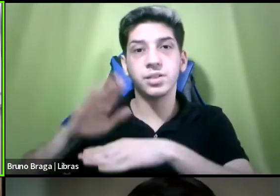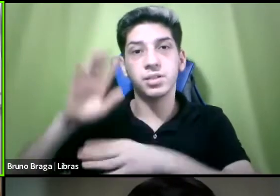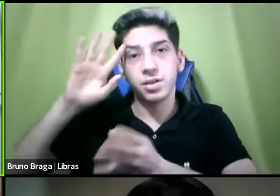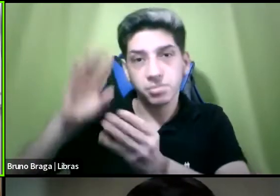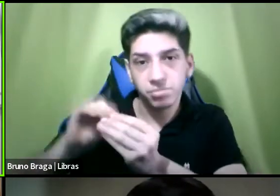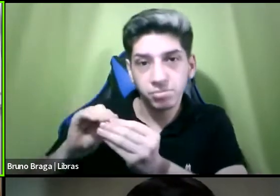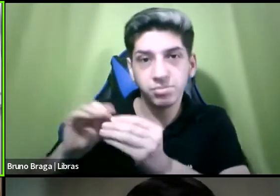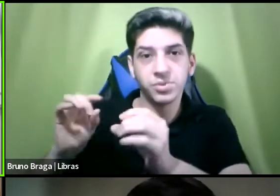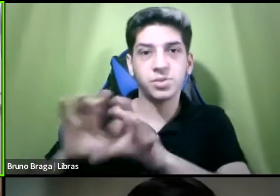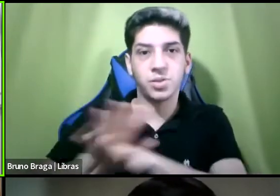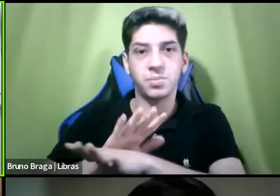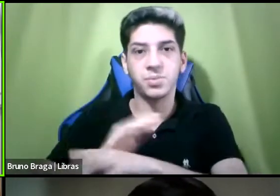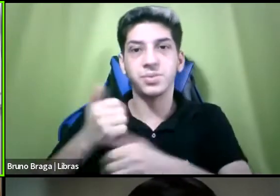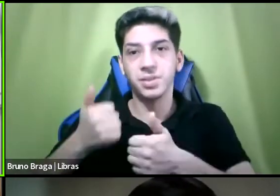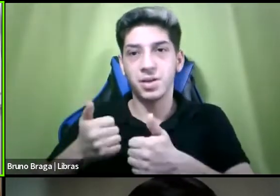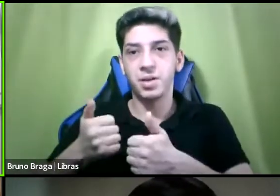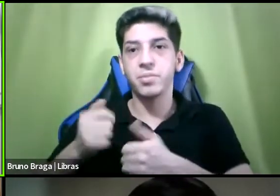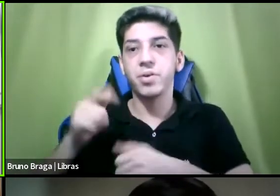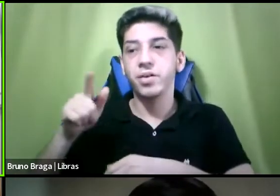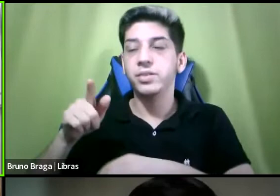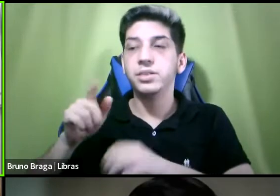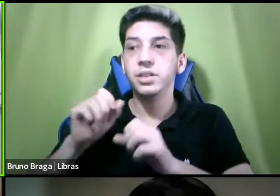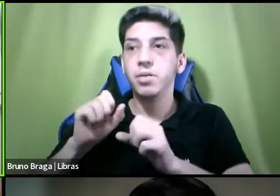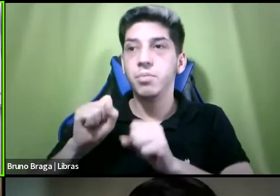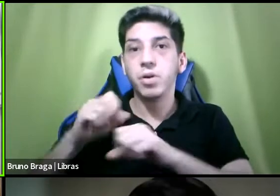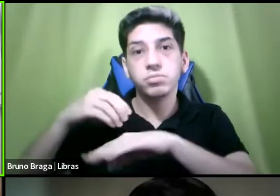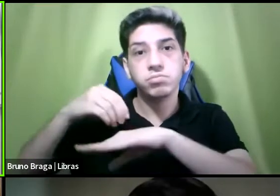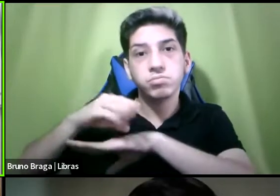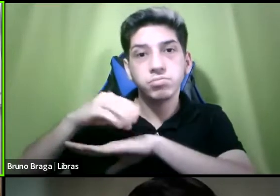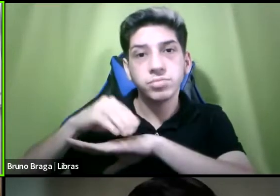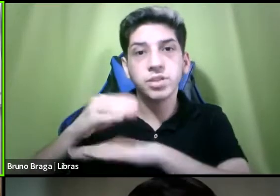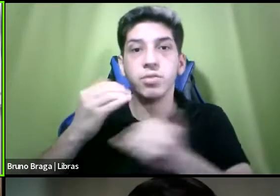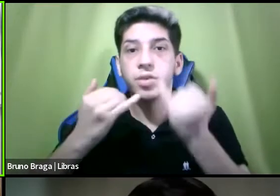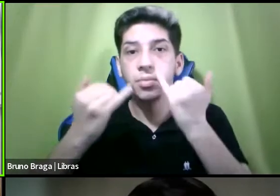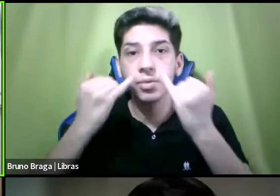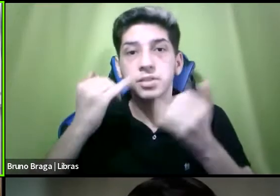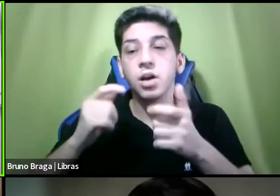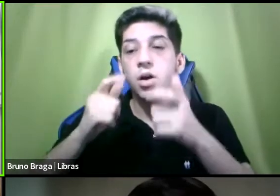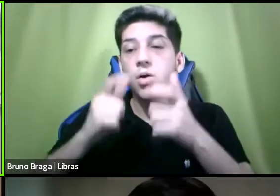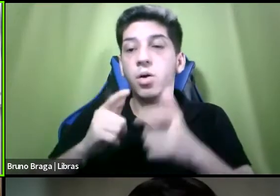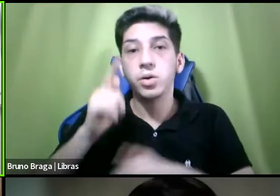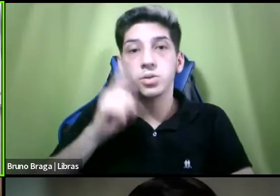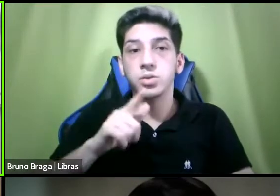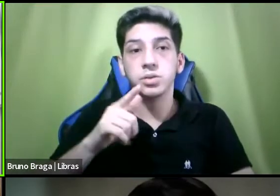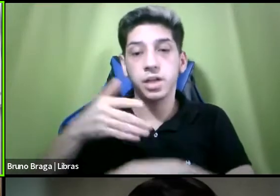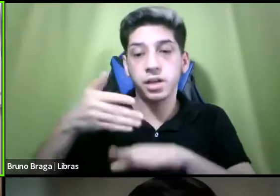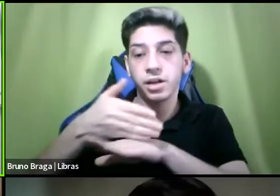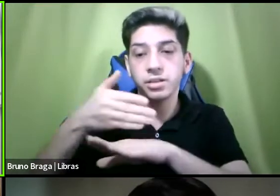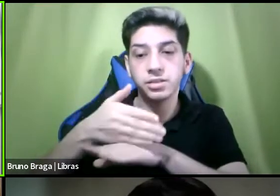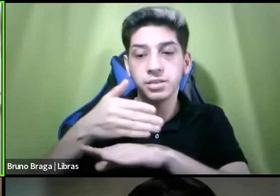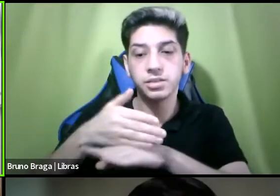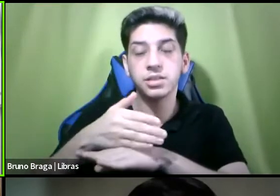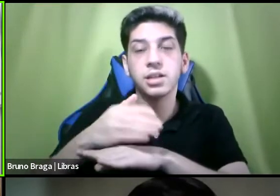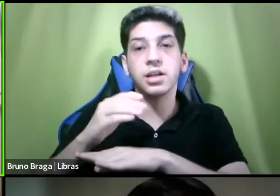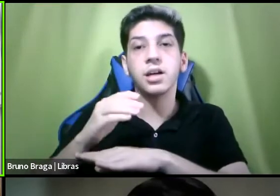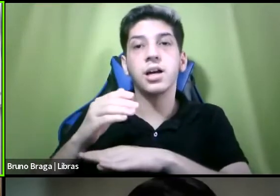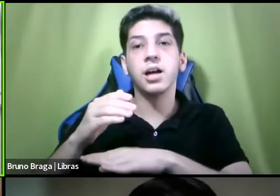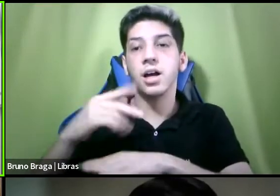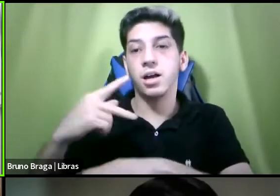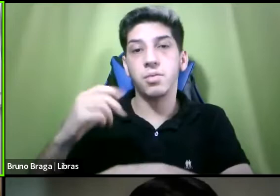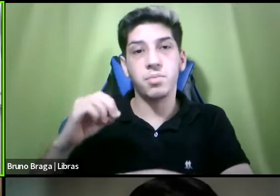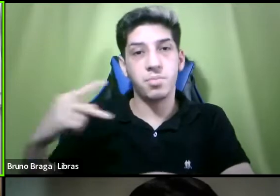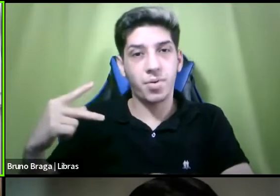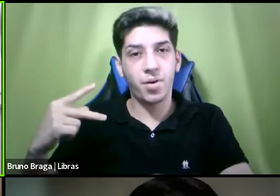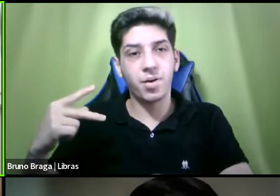mandando informações sobre onde pode ser acessada a pop rua Jute informações sobre